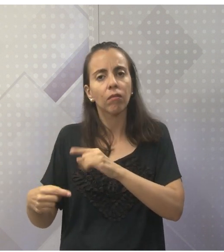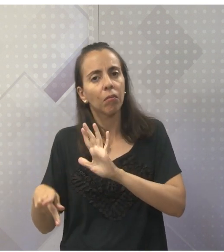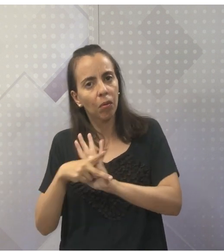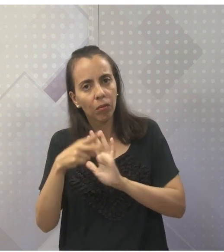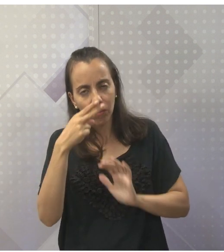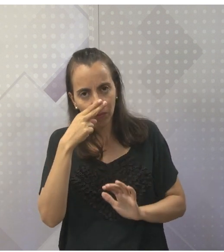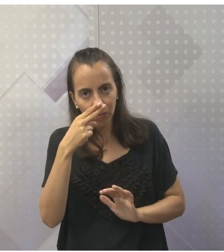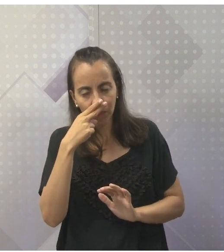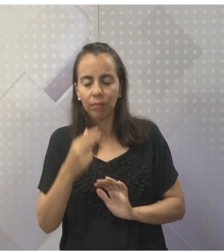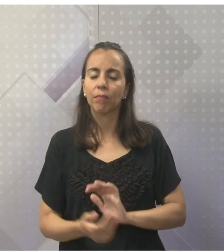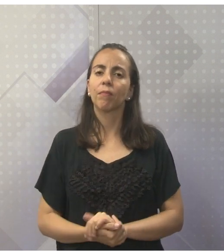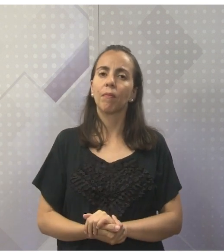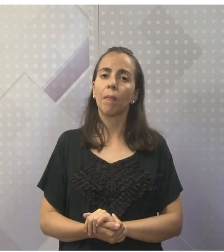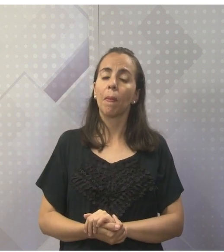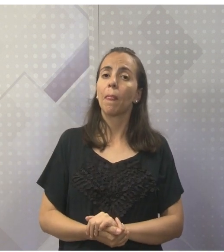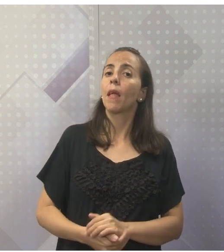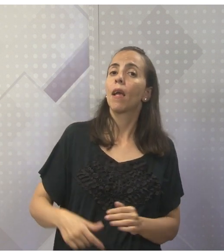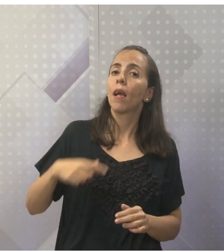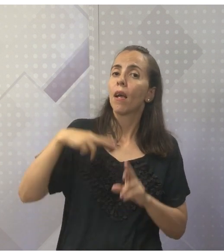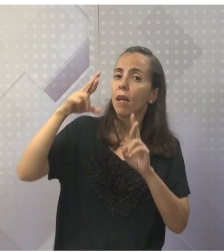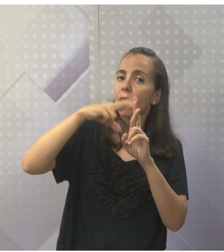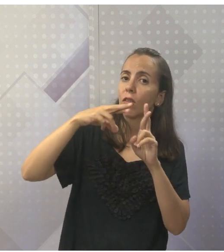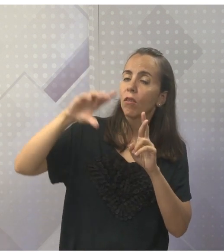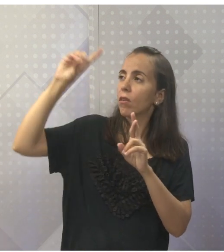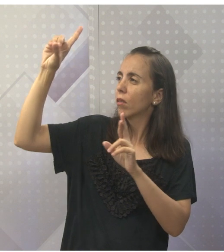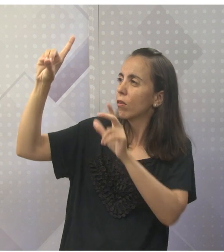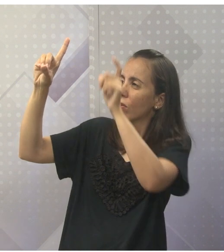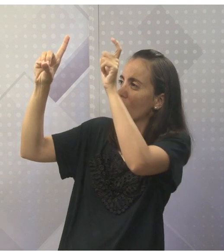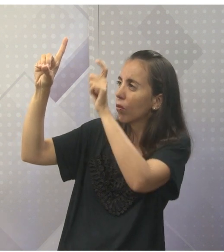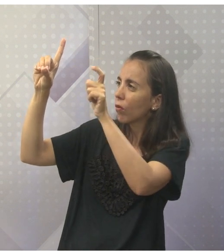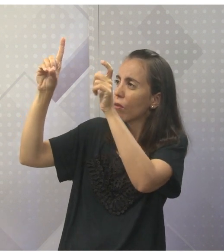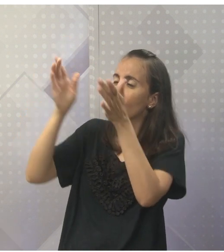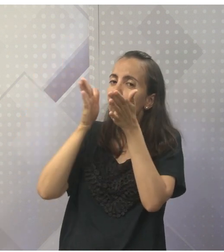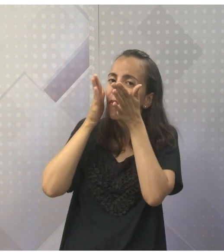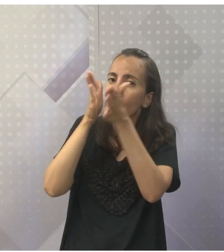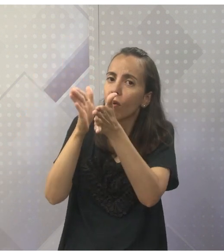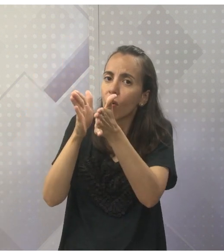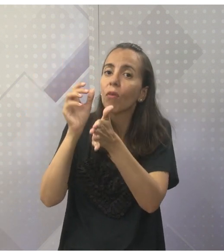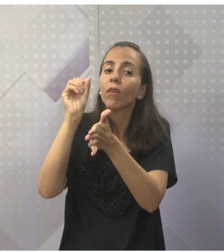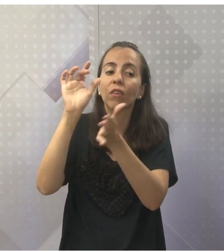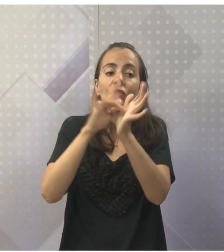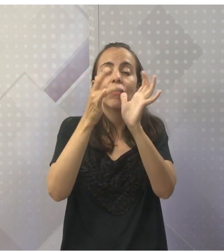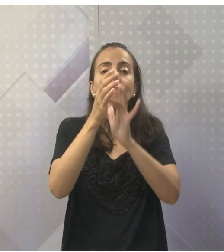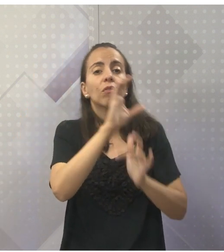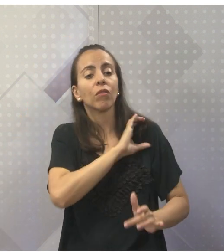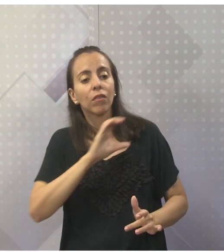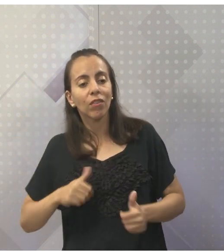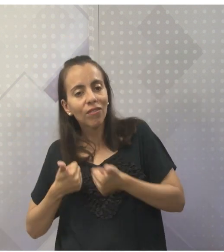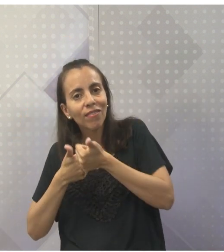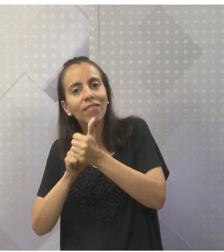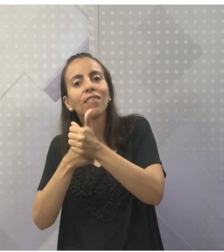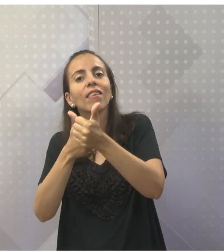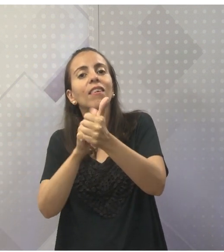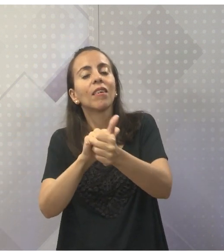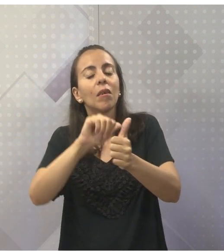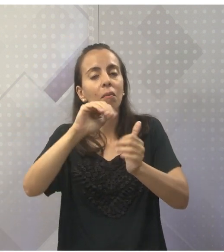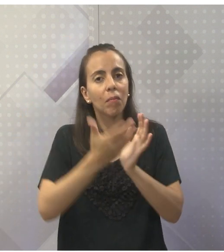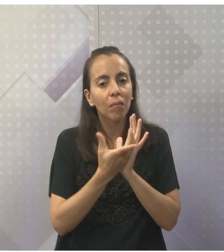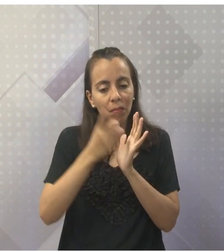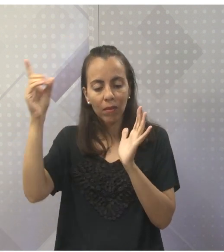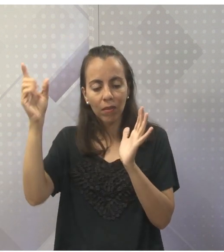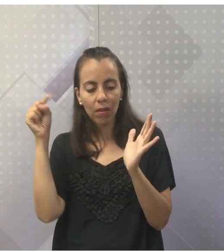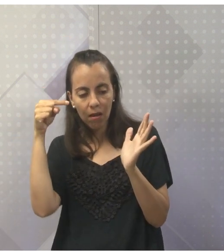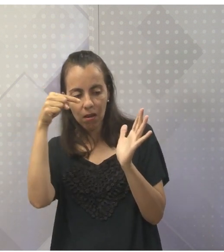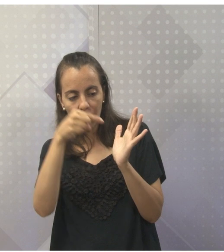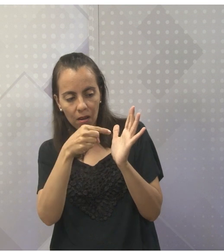monoteísta centrada na vida e nos ensinamentos de Jesus de Nazaré, apresentados aonde? Na Bíblia, que é a palavra